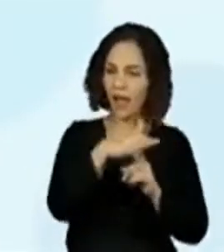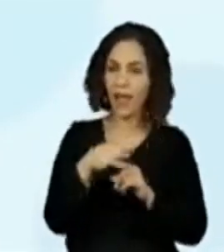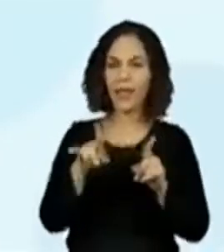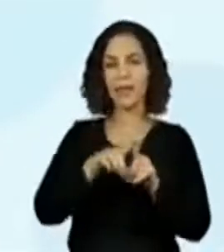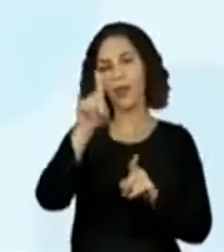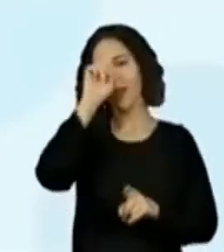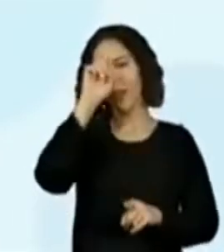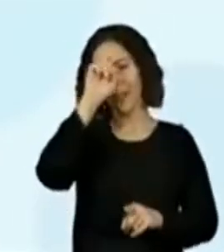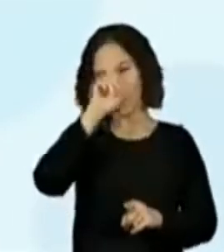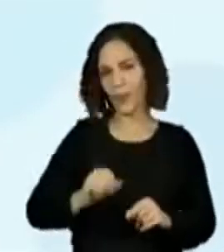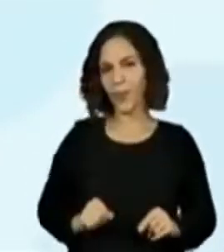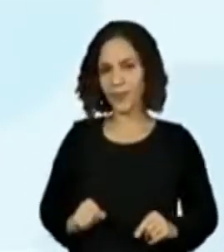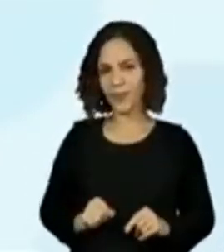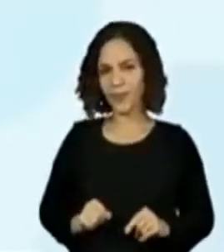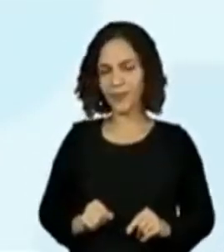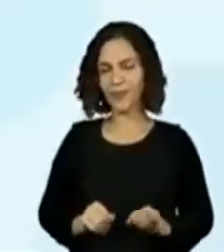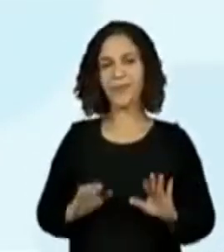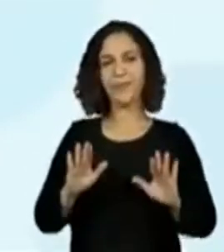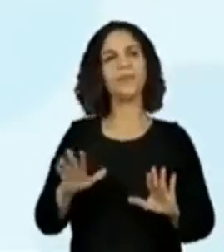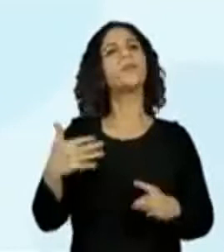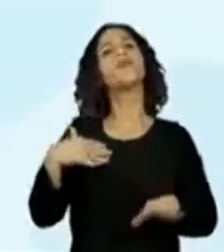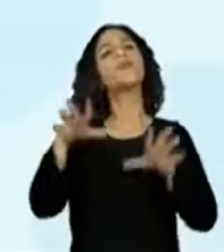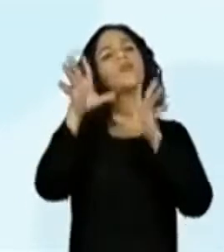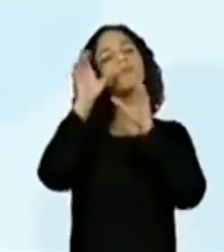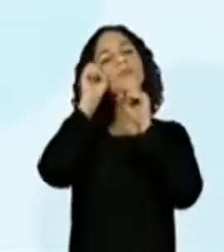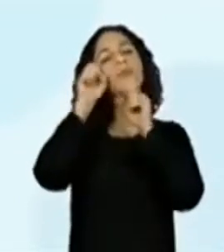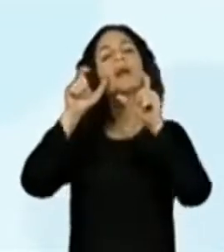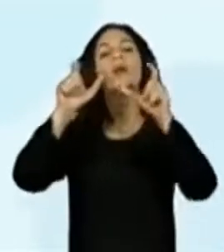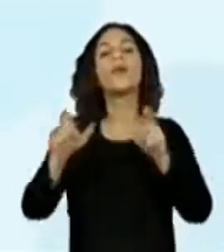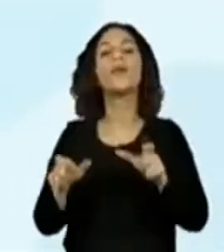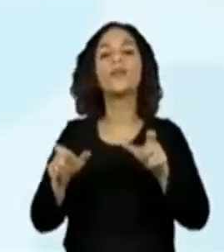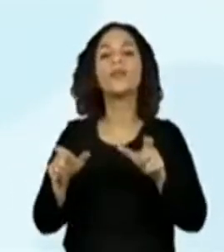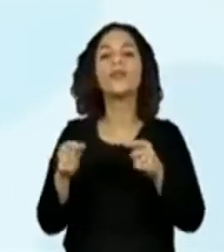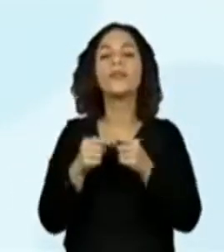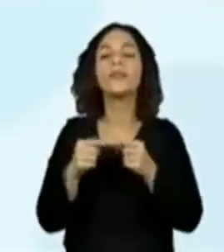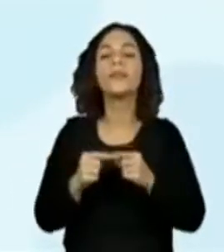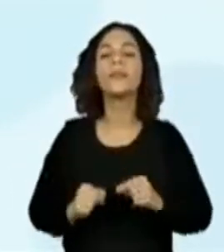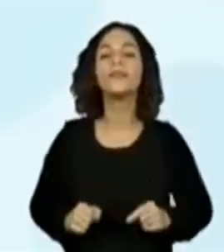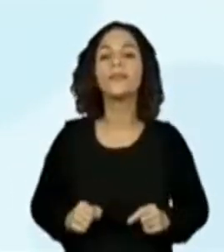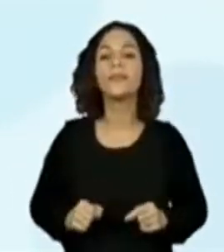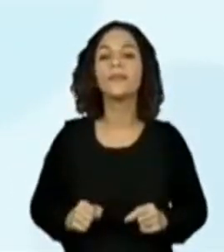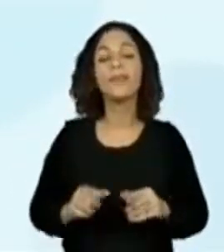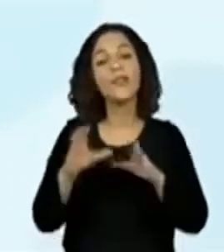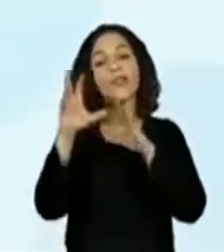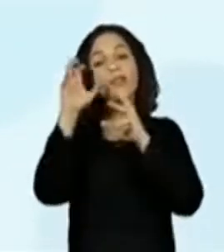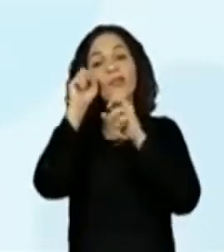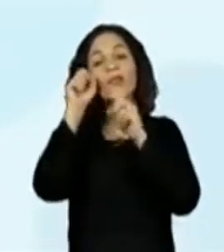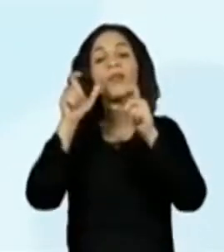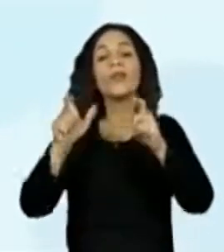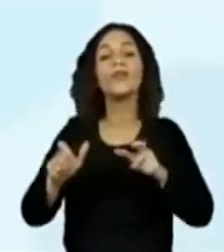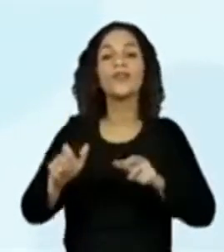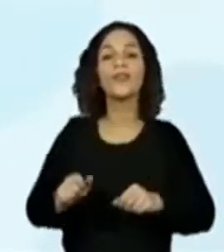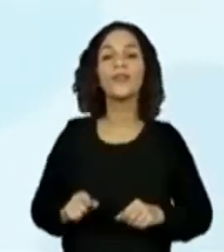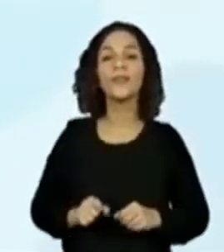hospital. Onde nós dormimos? Coloca aí no chat para mim. Onde que a gente dorme?